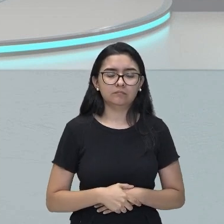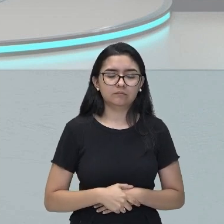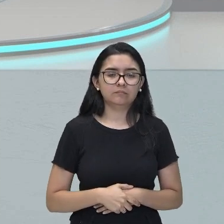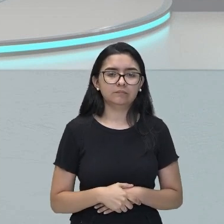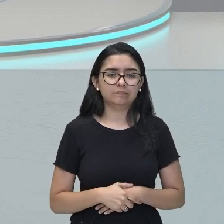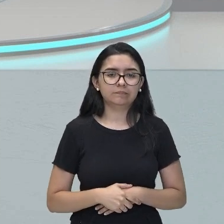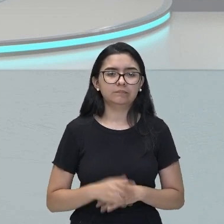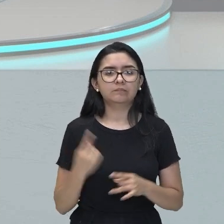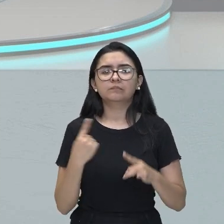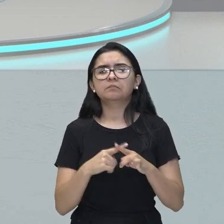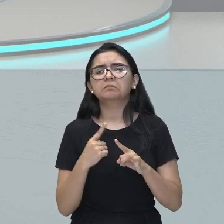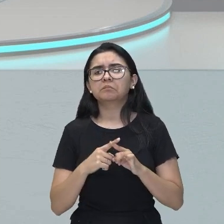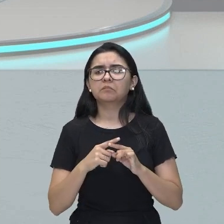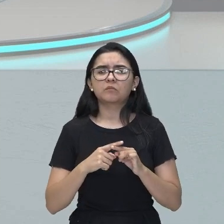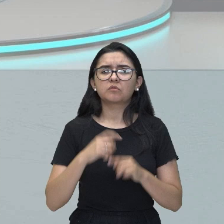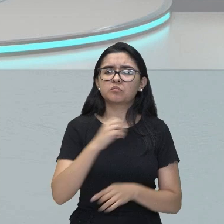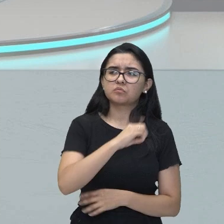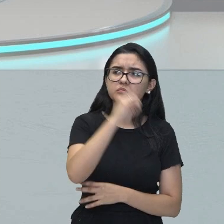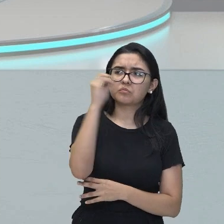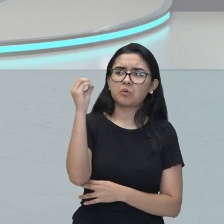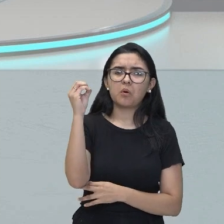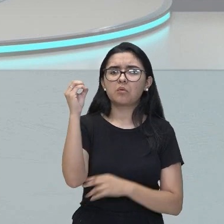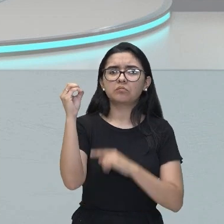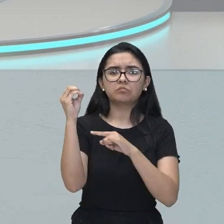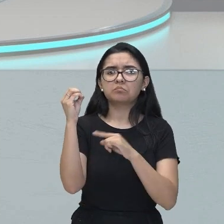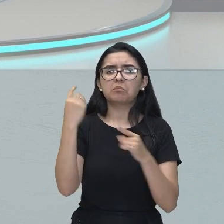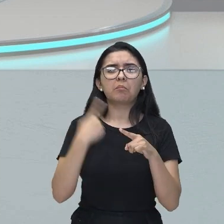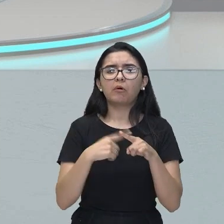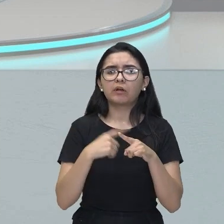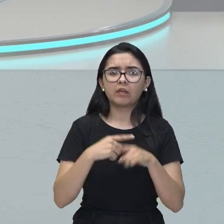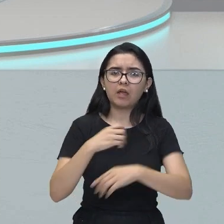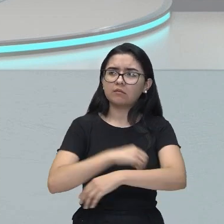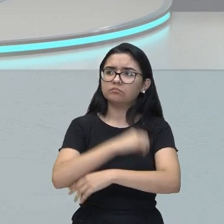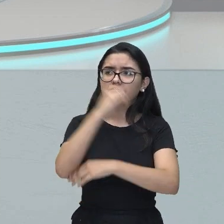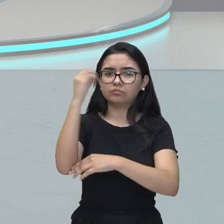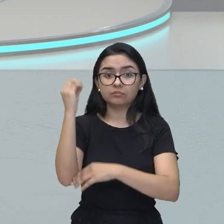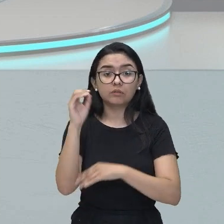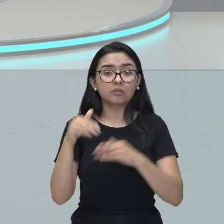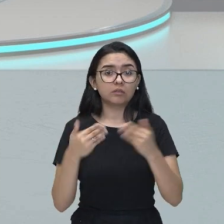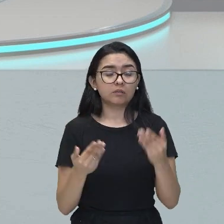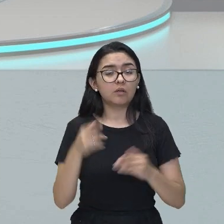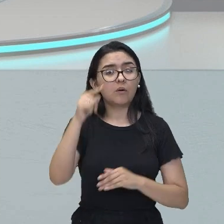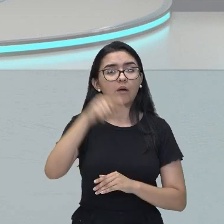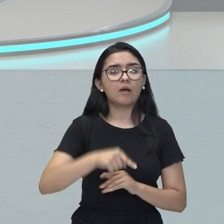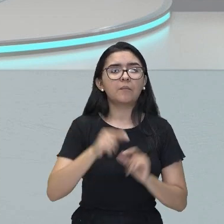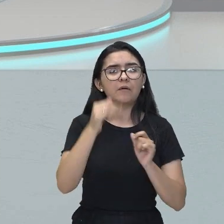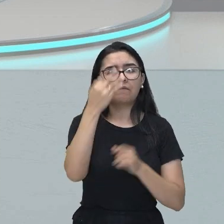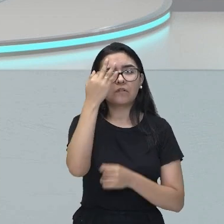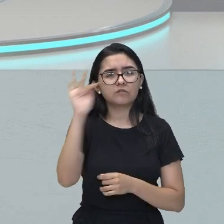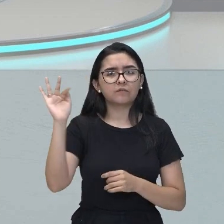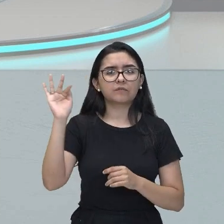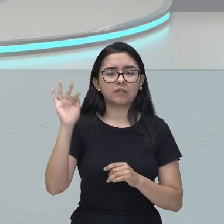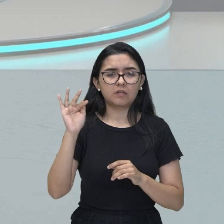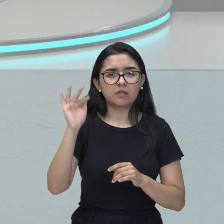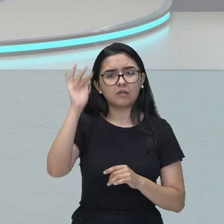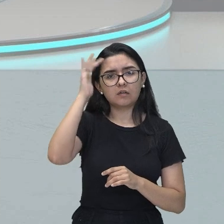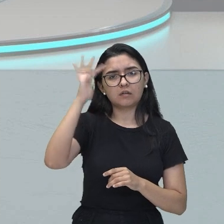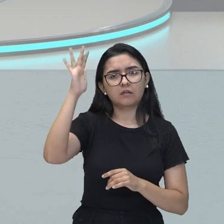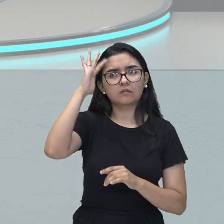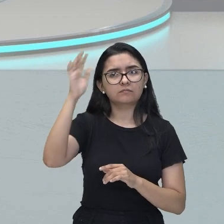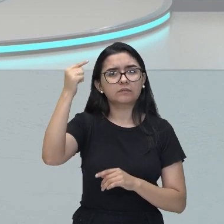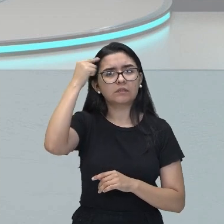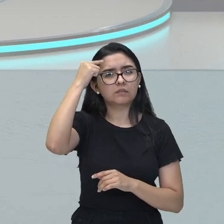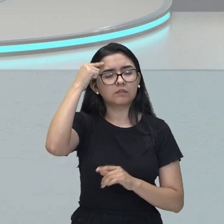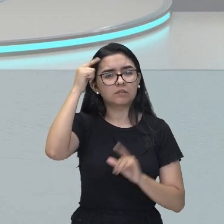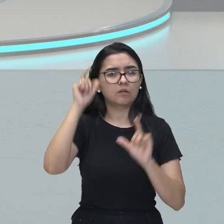por que que tem o sol? Se acabou o sol, por que que nasceu? Então, é uma filosofia aí, tentando entender o